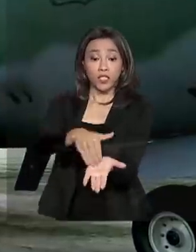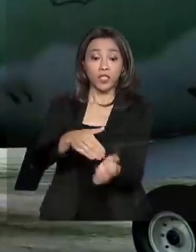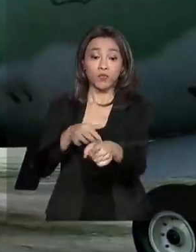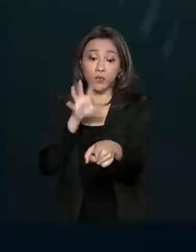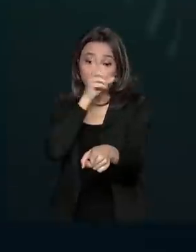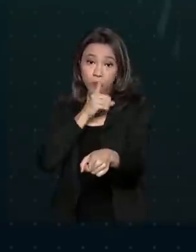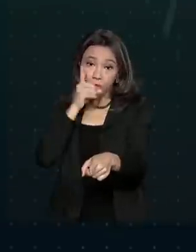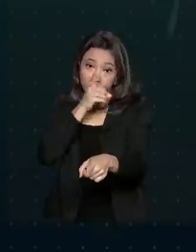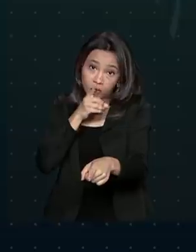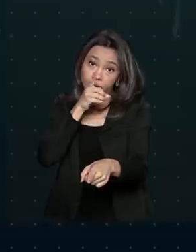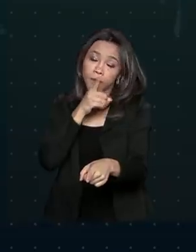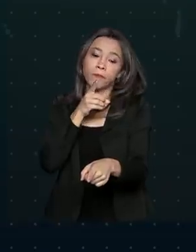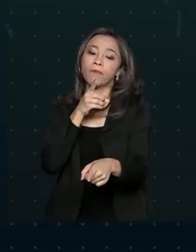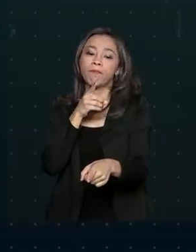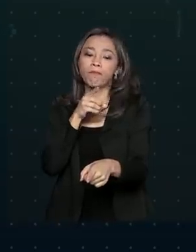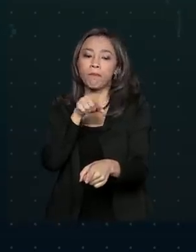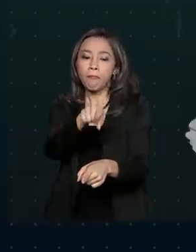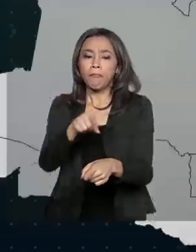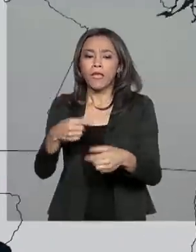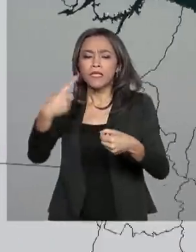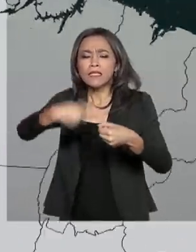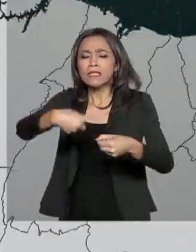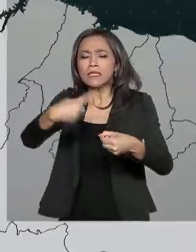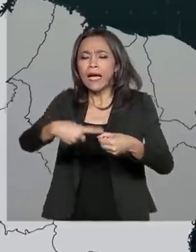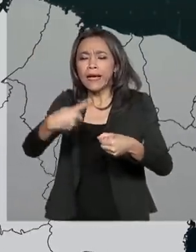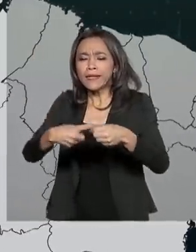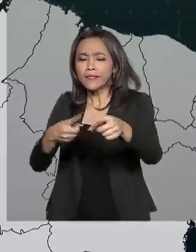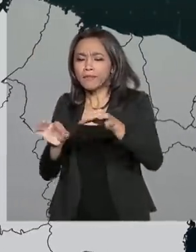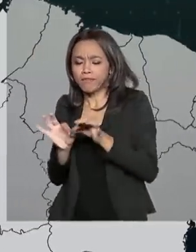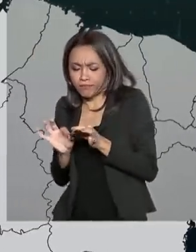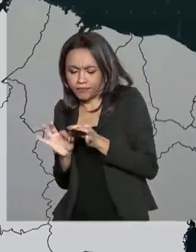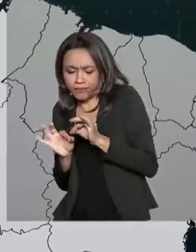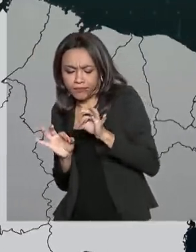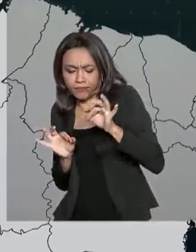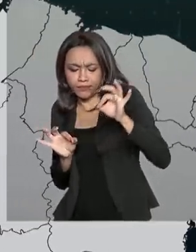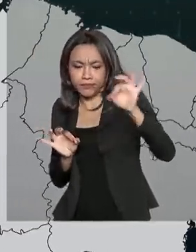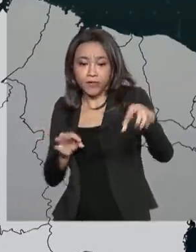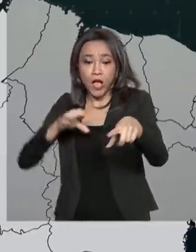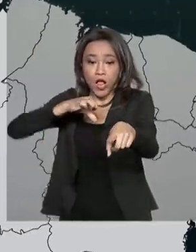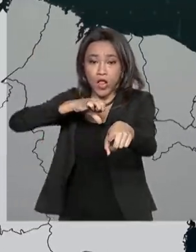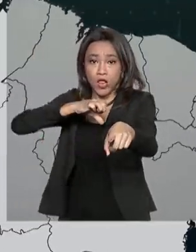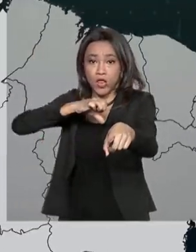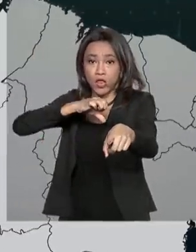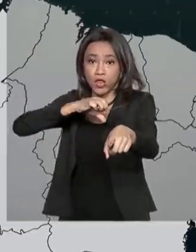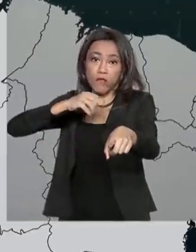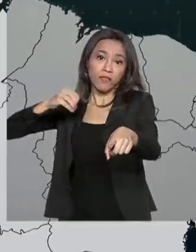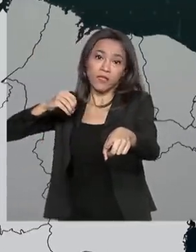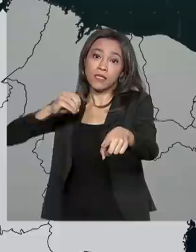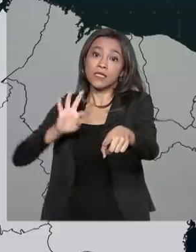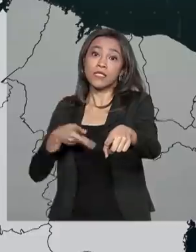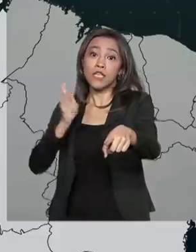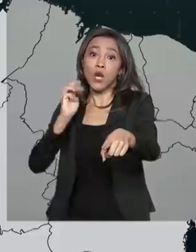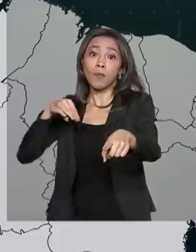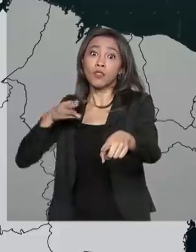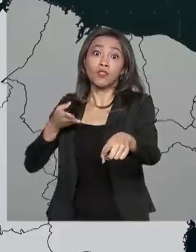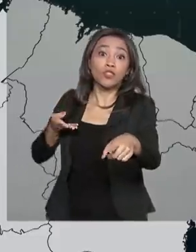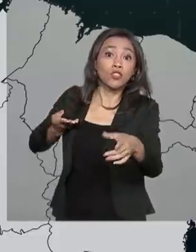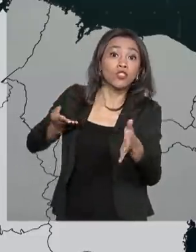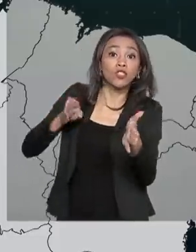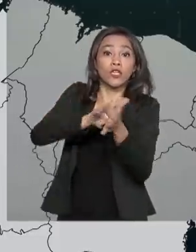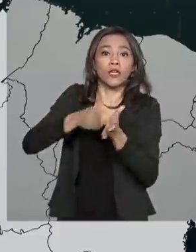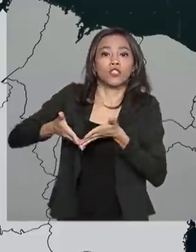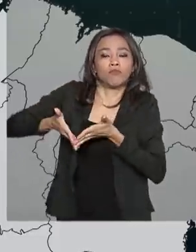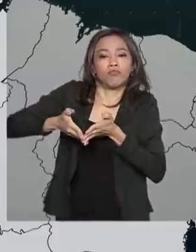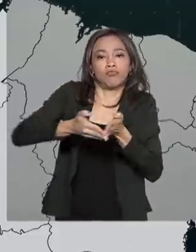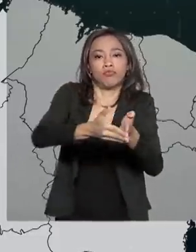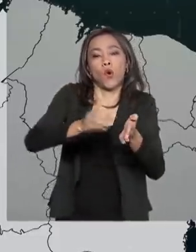domingo. São Gabriel da Cachoeira fica a cerca de 900 quilômetros de Manaus, mas só se chega à cidade de barco